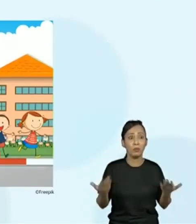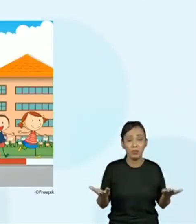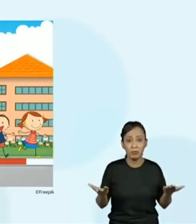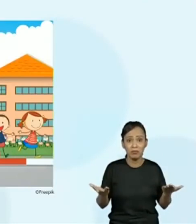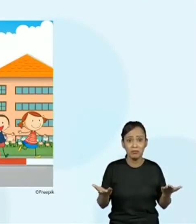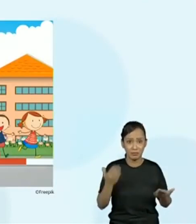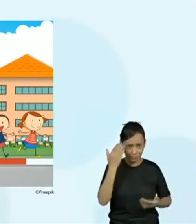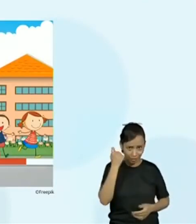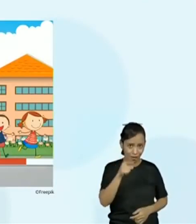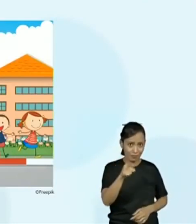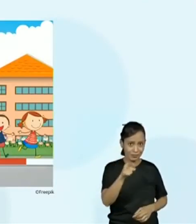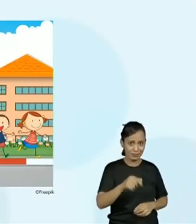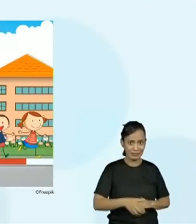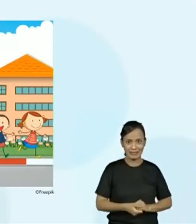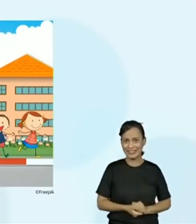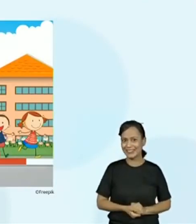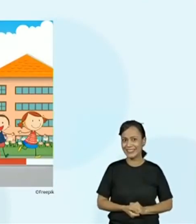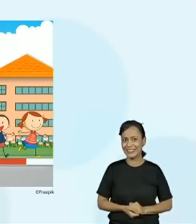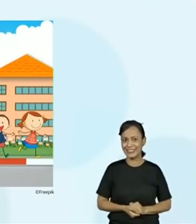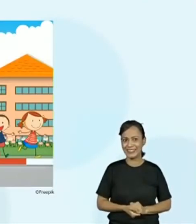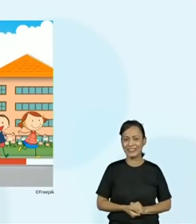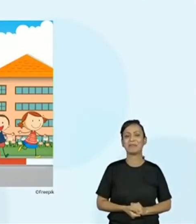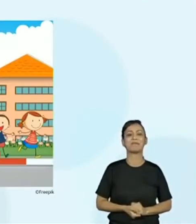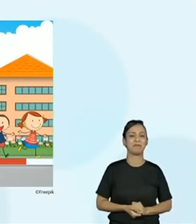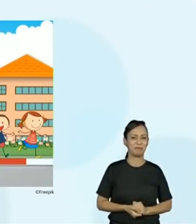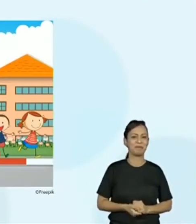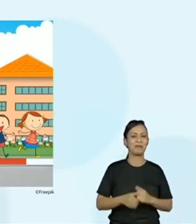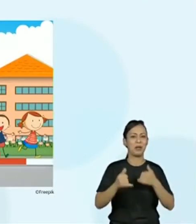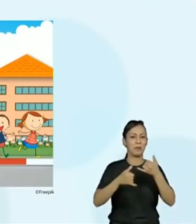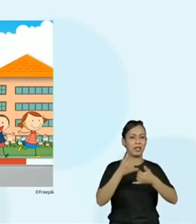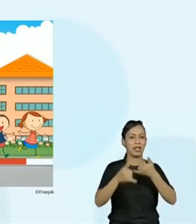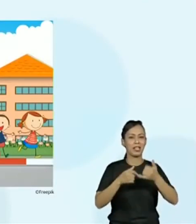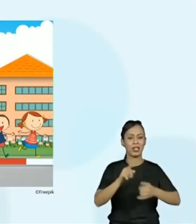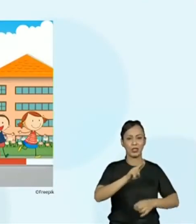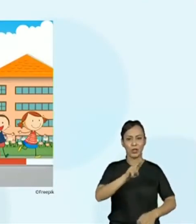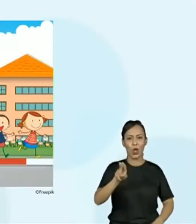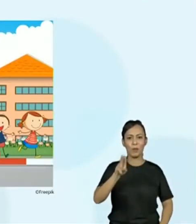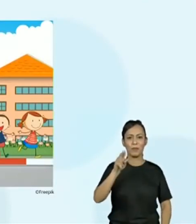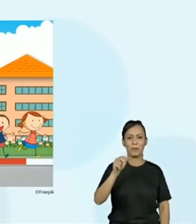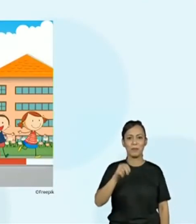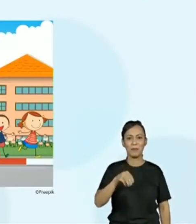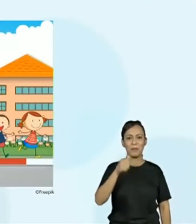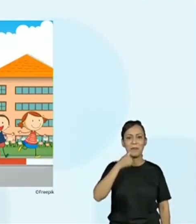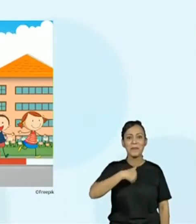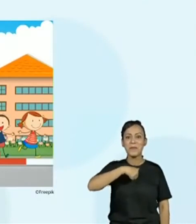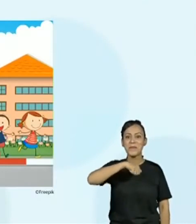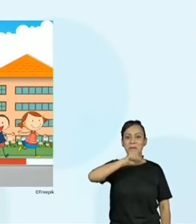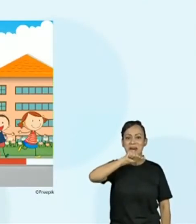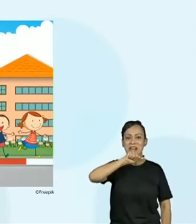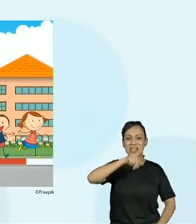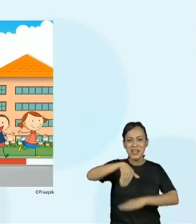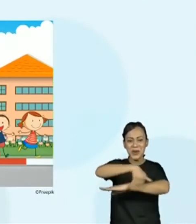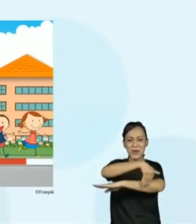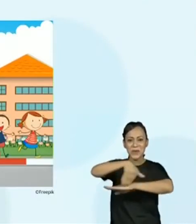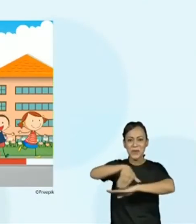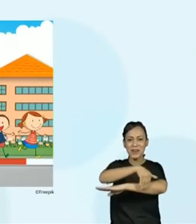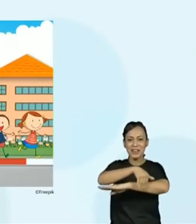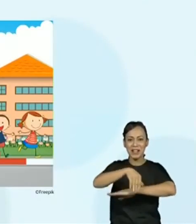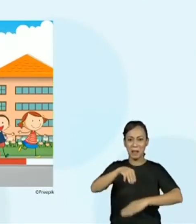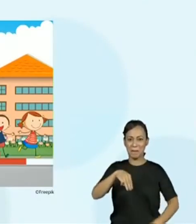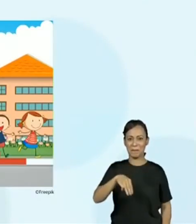turminha? Ah, a brincadeira é mãe da rua. Mãe da rua. Olha lá, crianças.